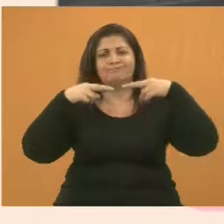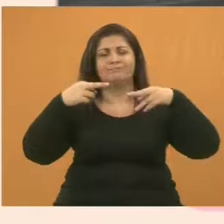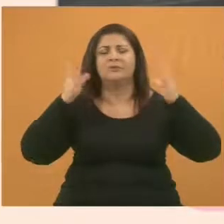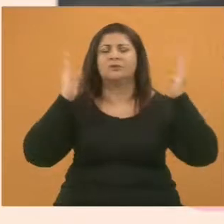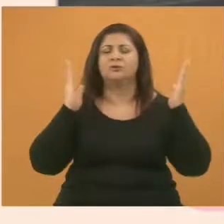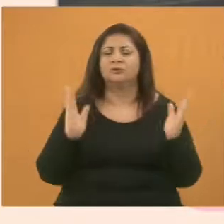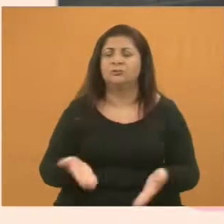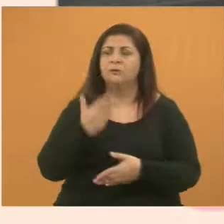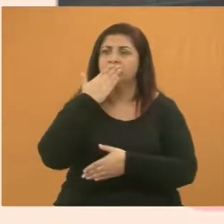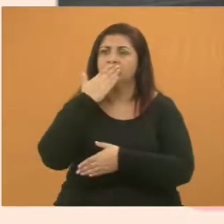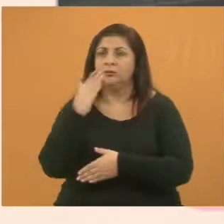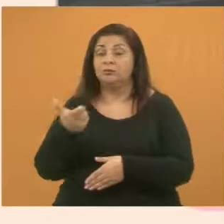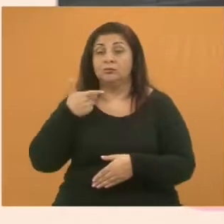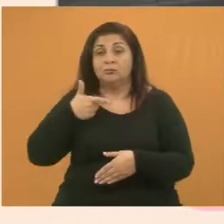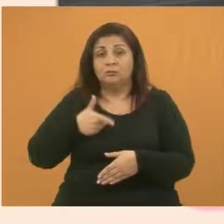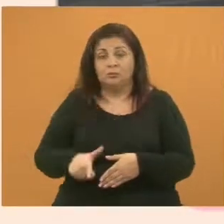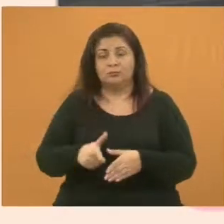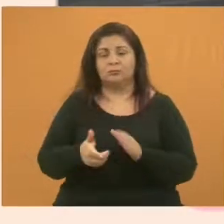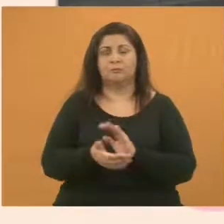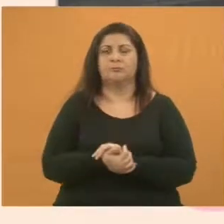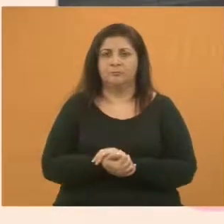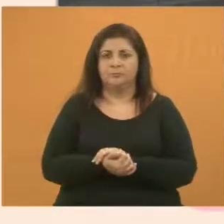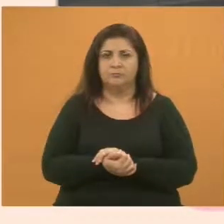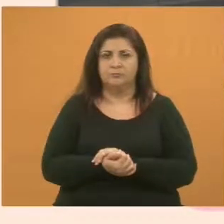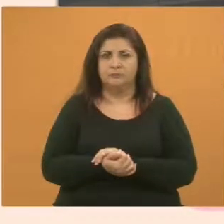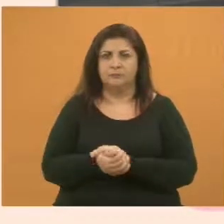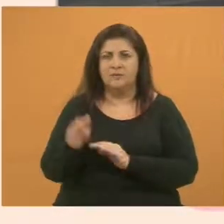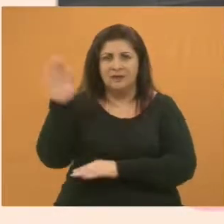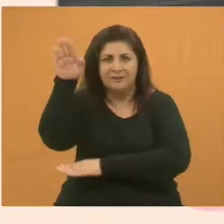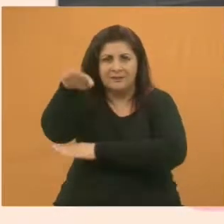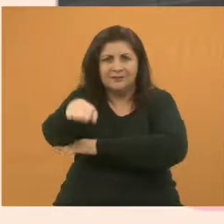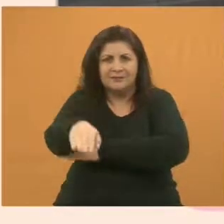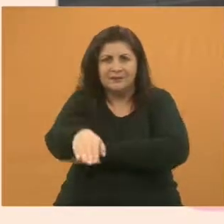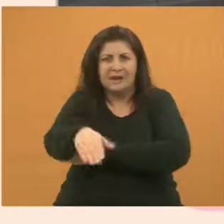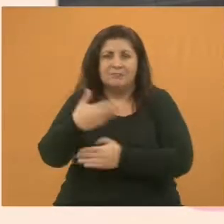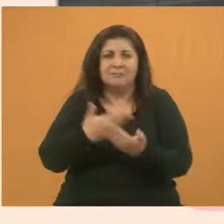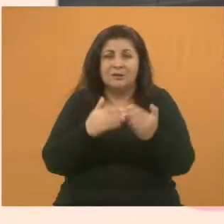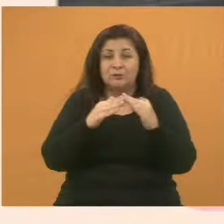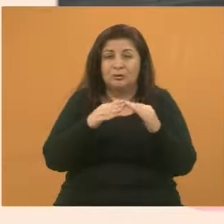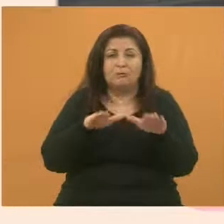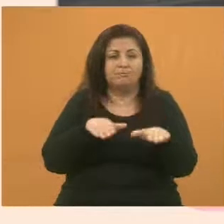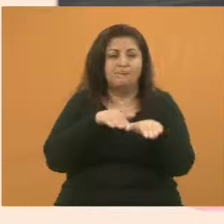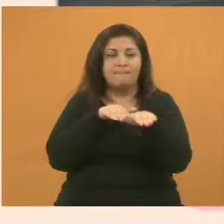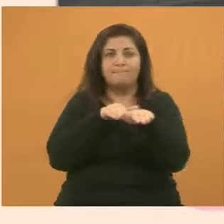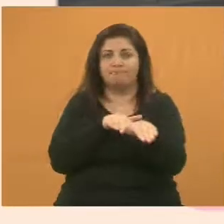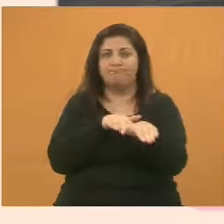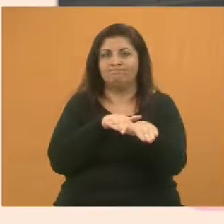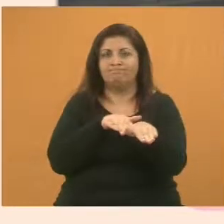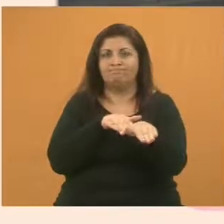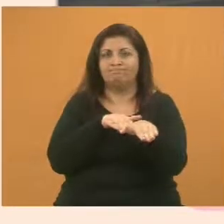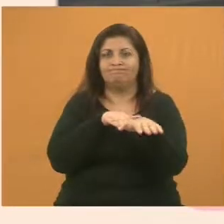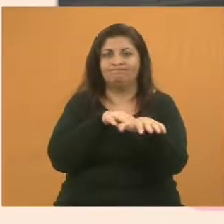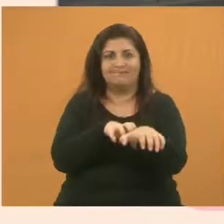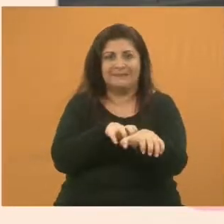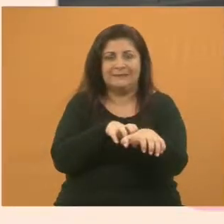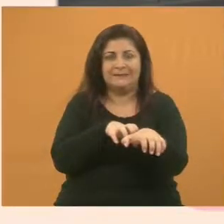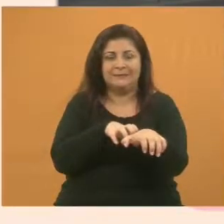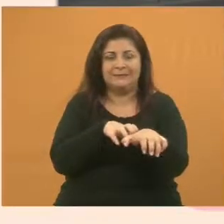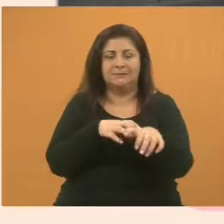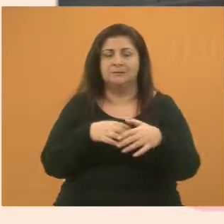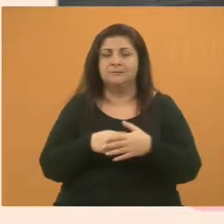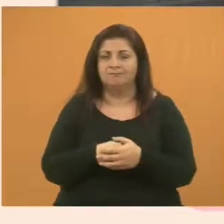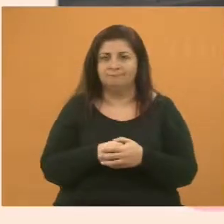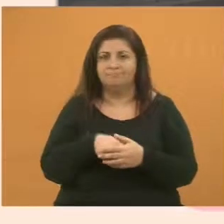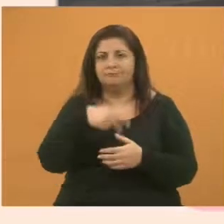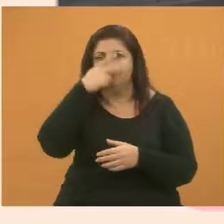pedido, estamos reforçando. No final de tarde, no horário de movimento das escolas, para, né? O trânsito para. E as